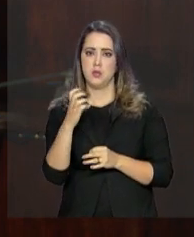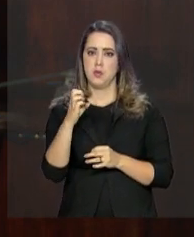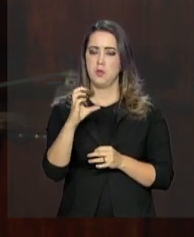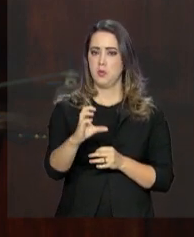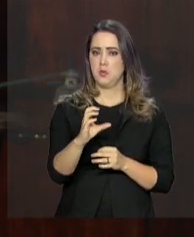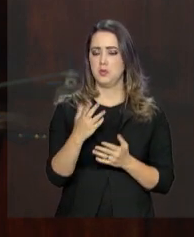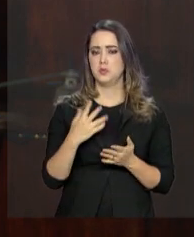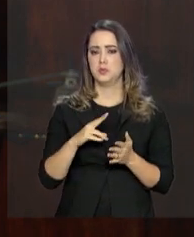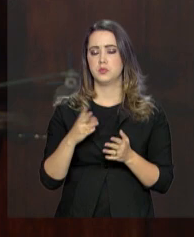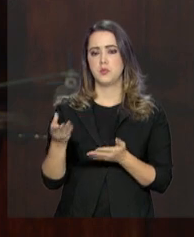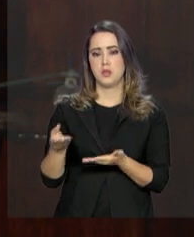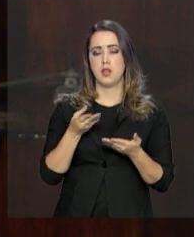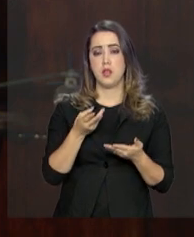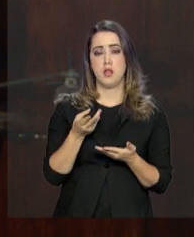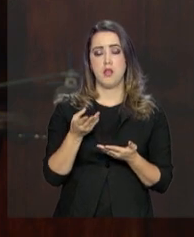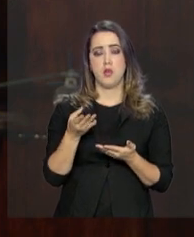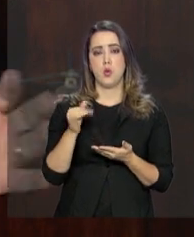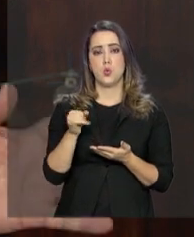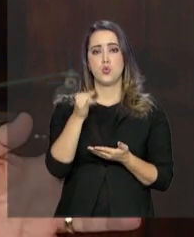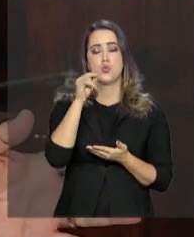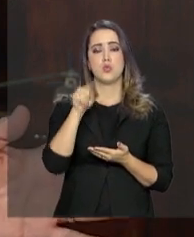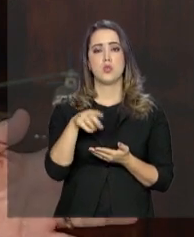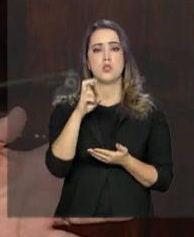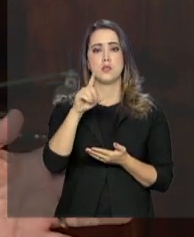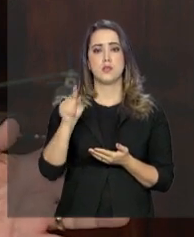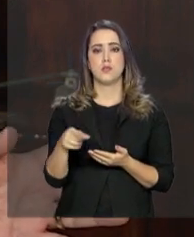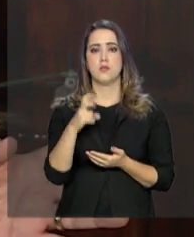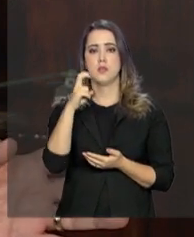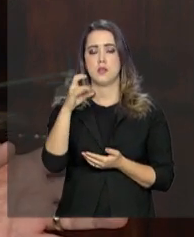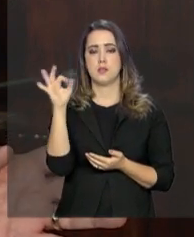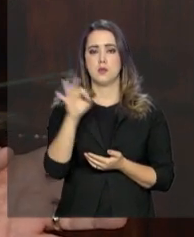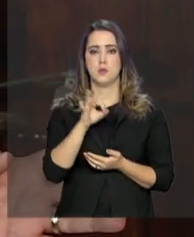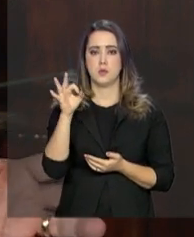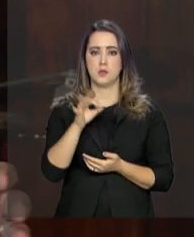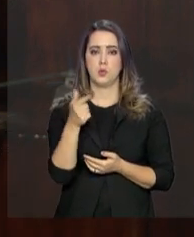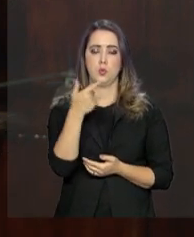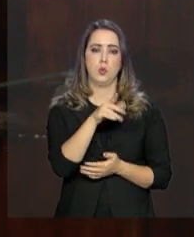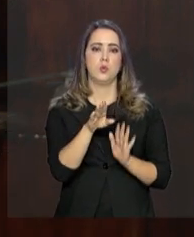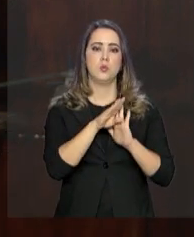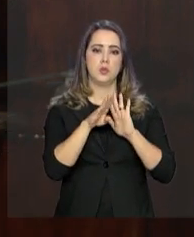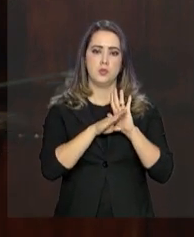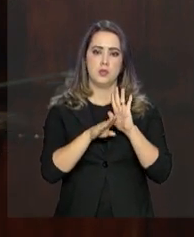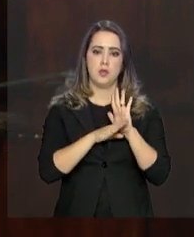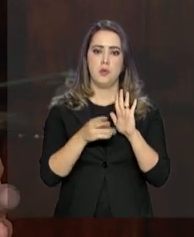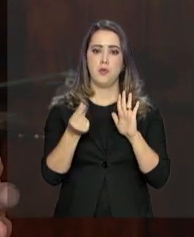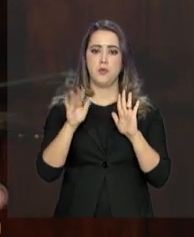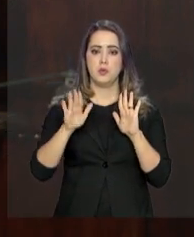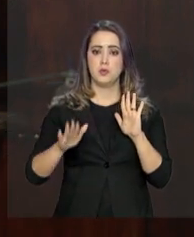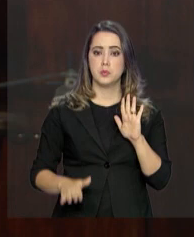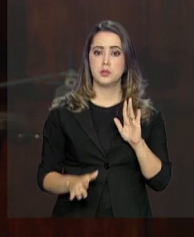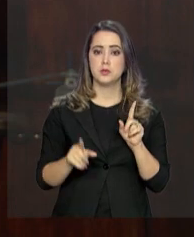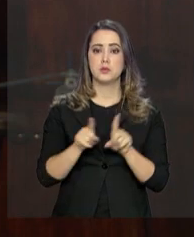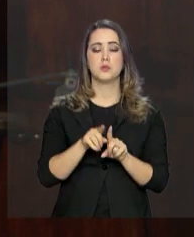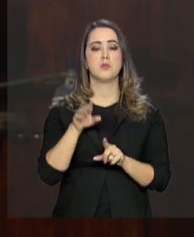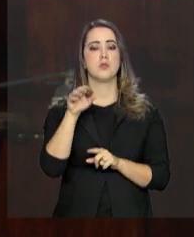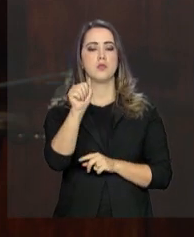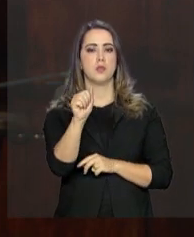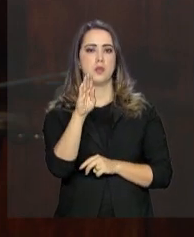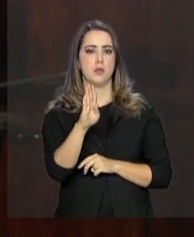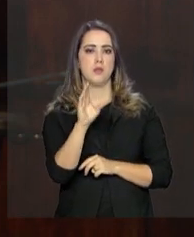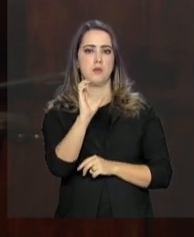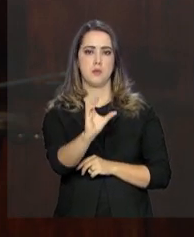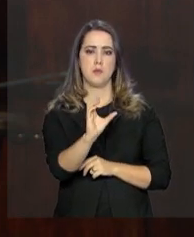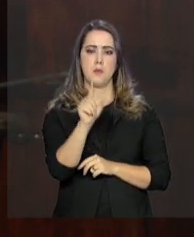por 5,25%. Um outro programa também bastante barato que nós temos é um programa chamado ABC, é onde o